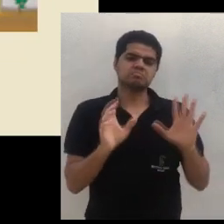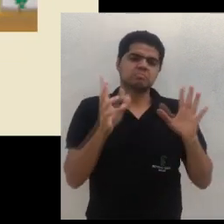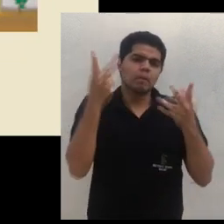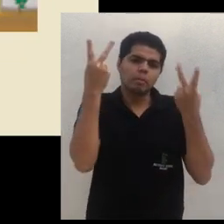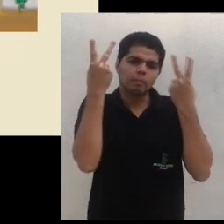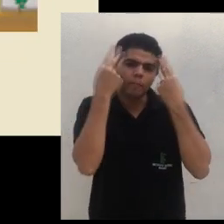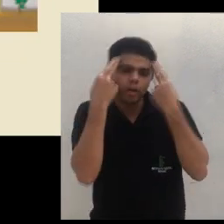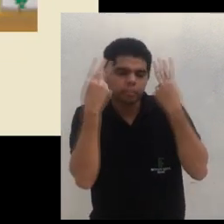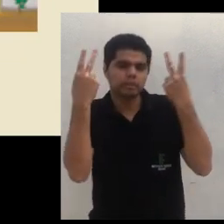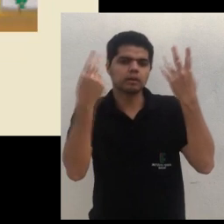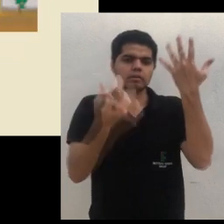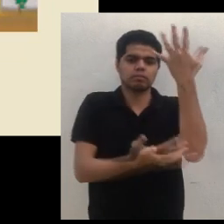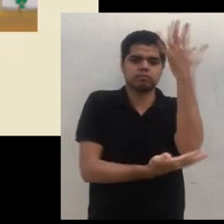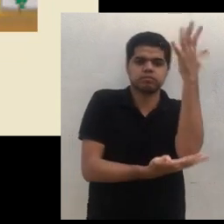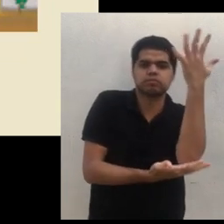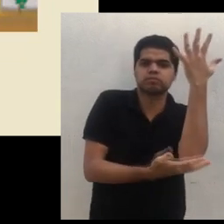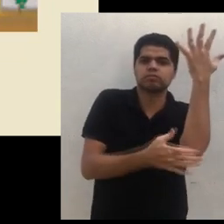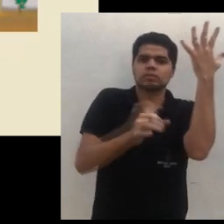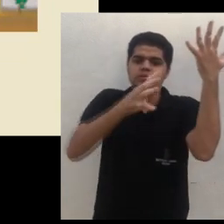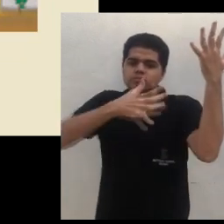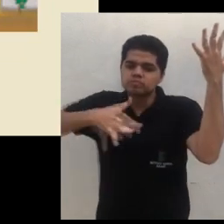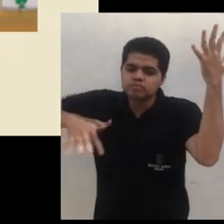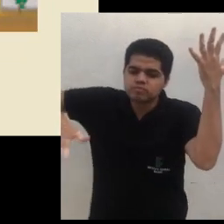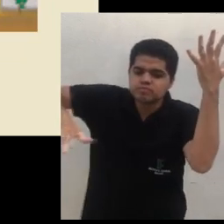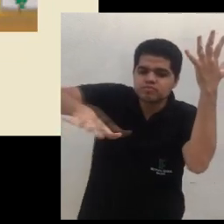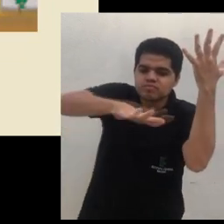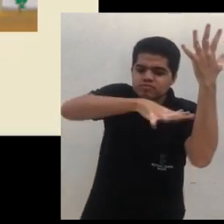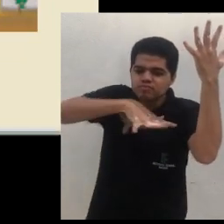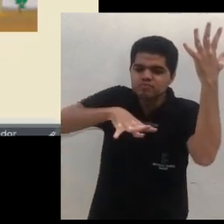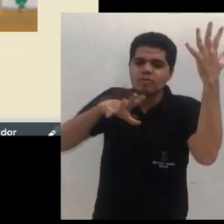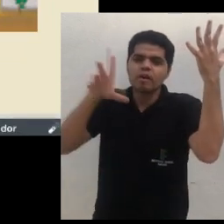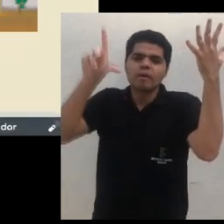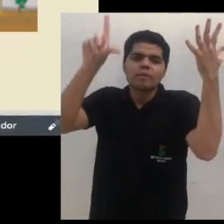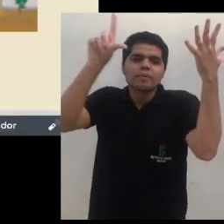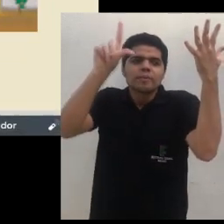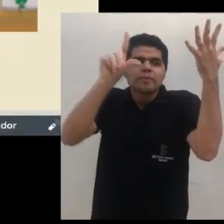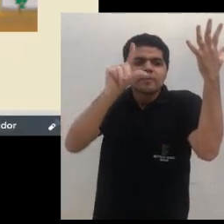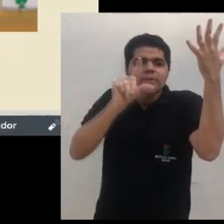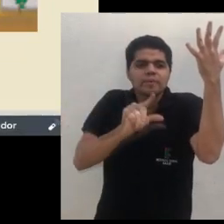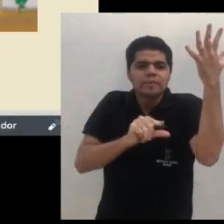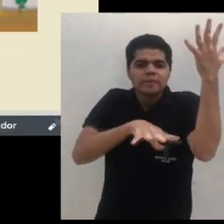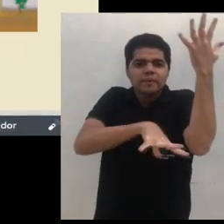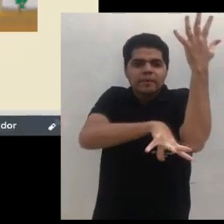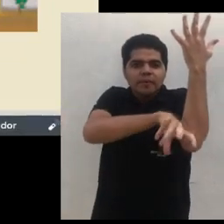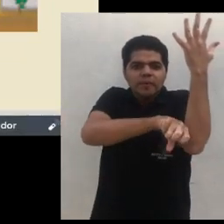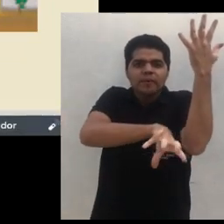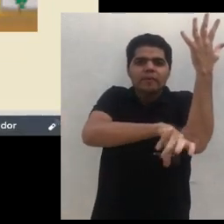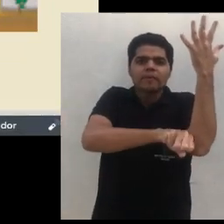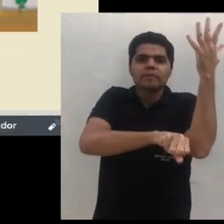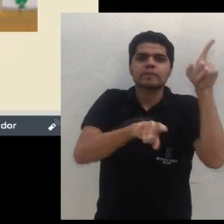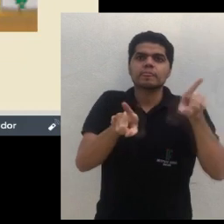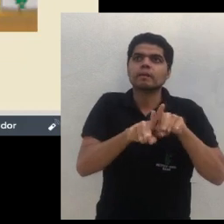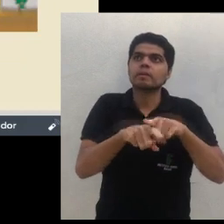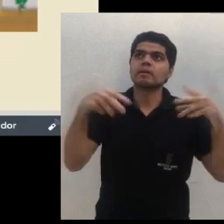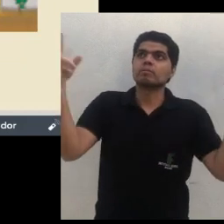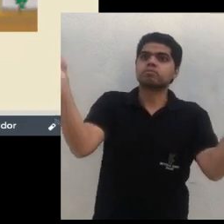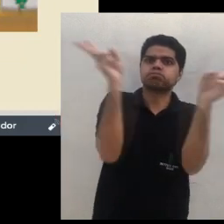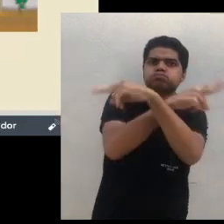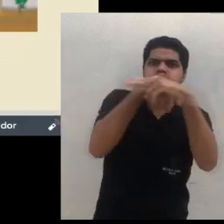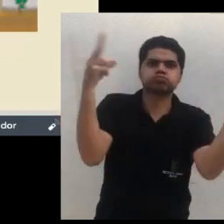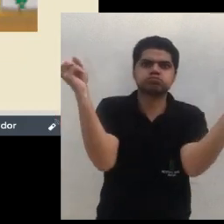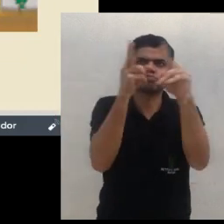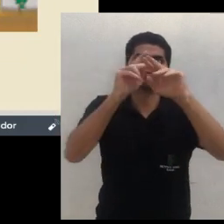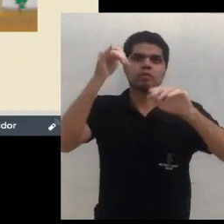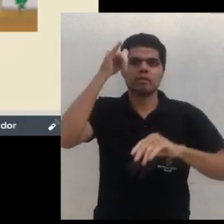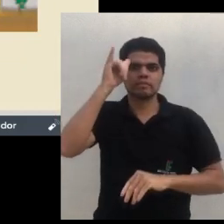a incidência de vento ou de sol e o vento você sabe que o vento tira muito mais água do solo às vezes do